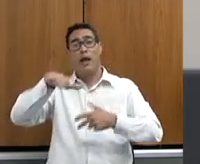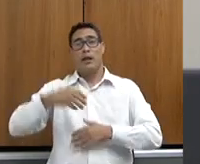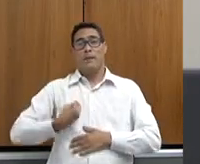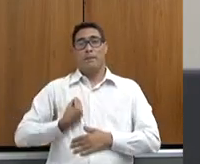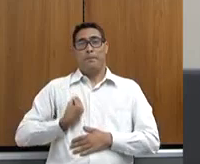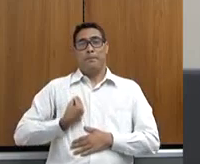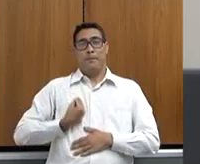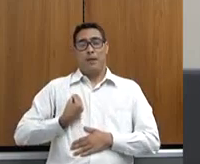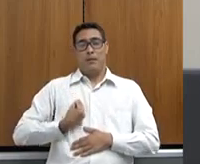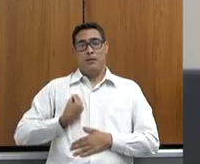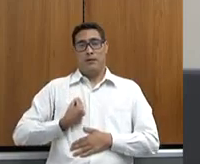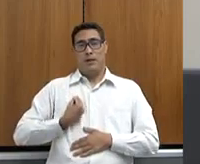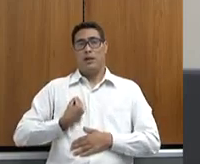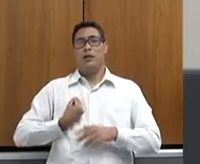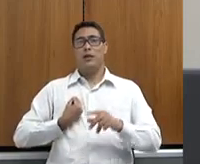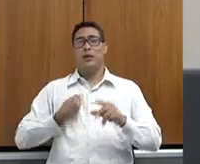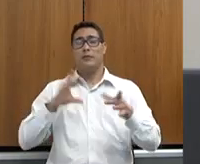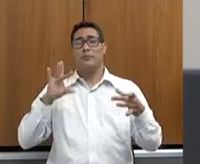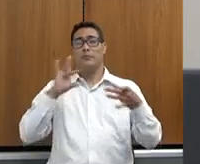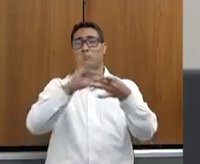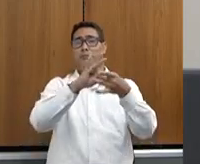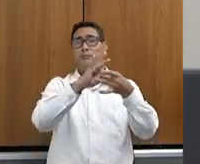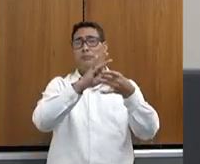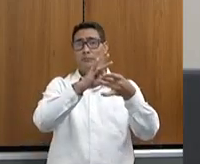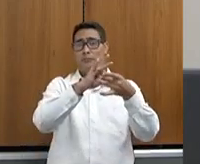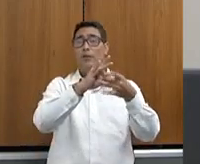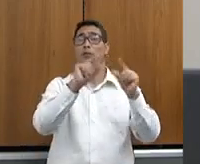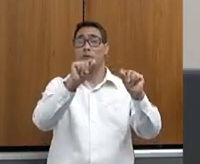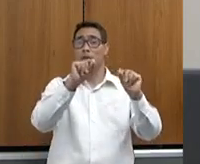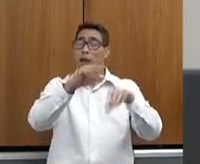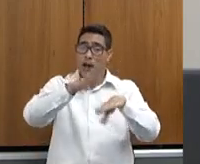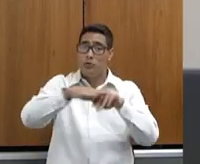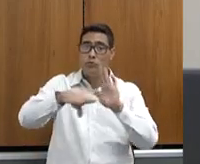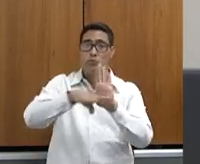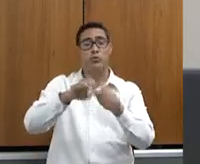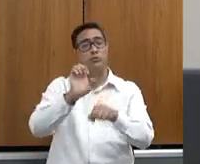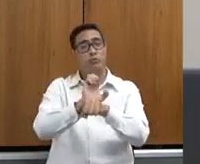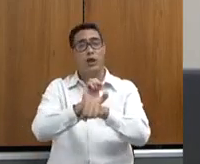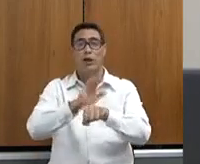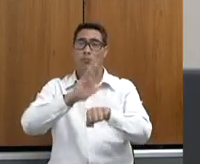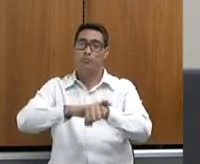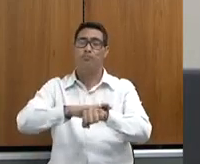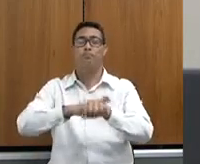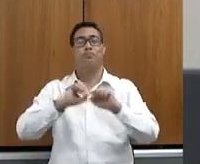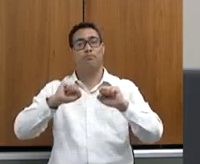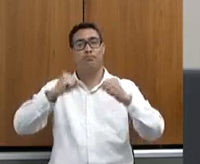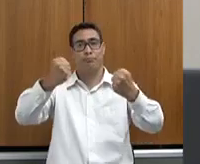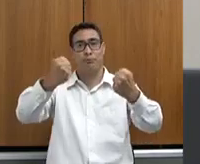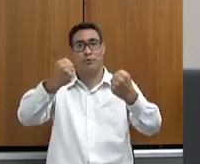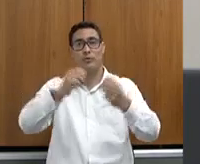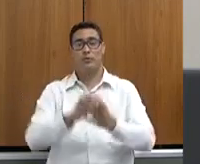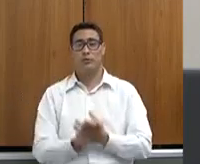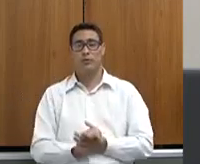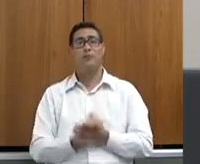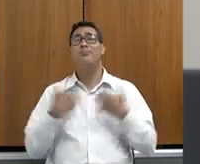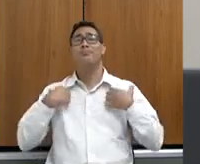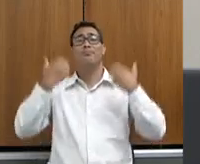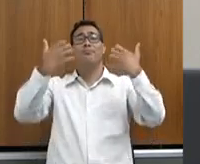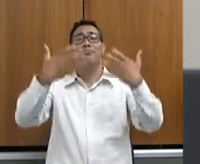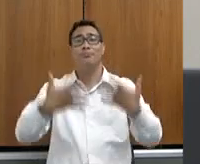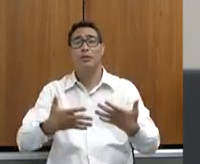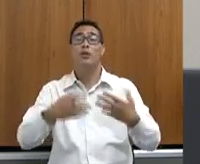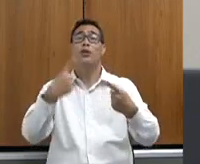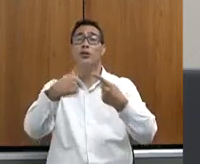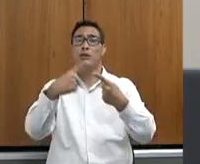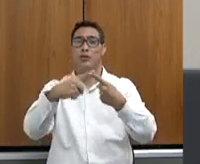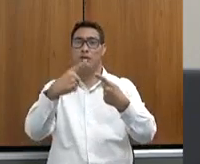parceria para a construção de um Estado mais forte. E eu falo isso porque sei que estou falando, Feliciano, para